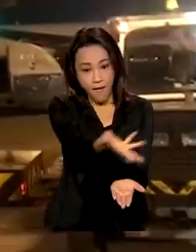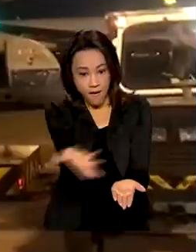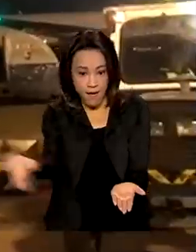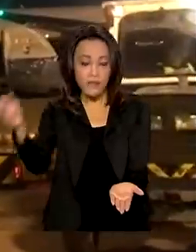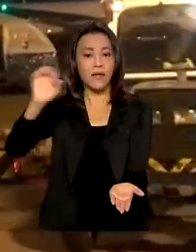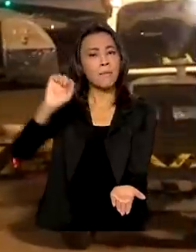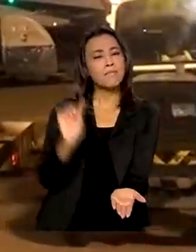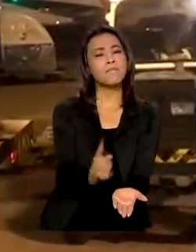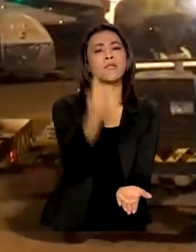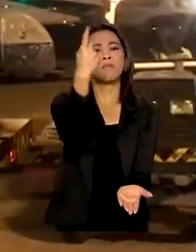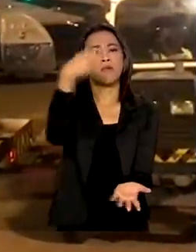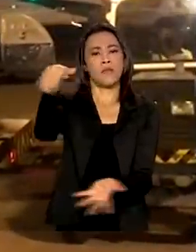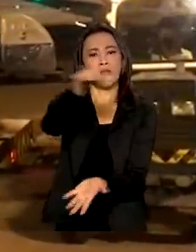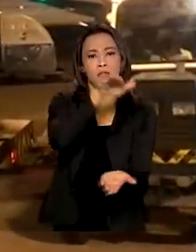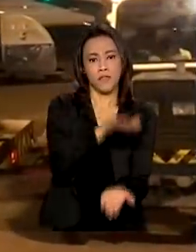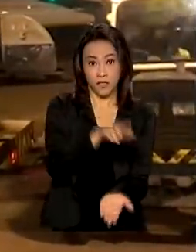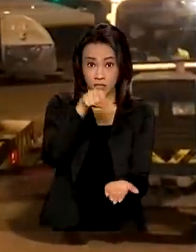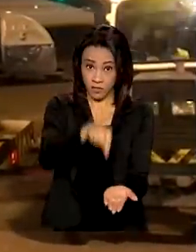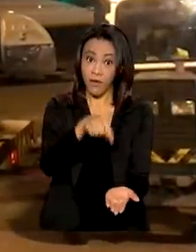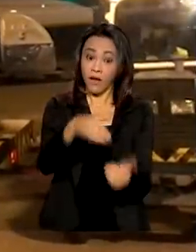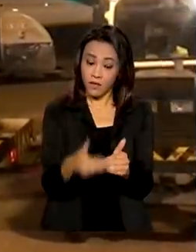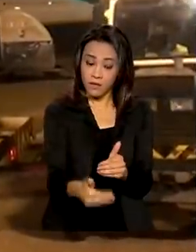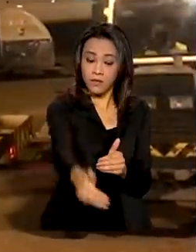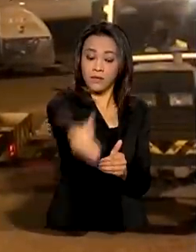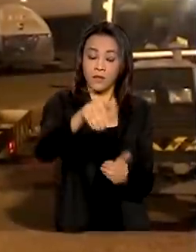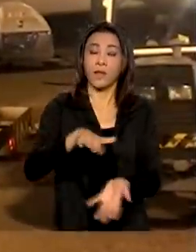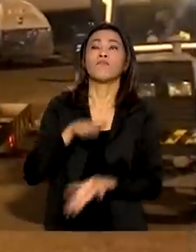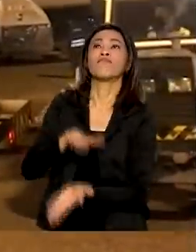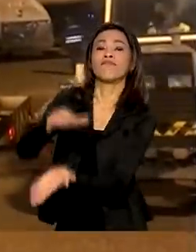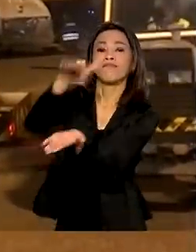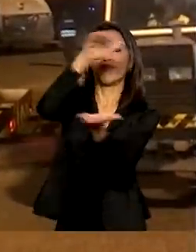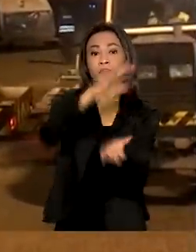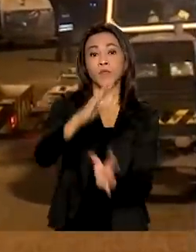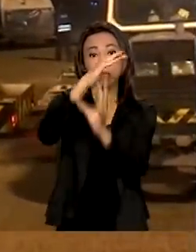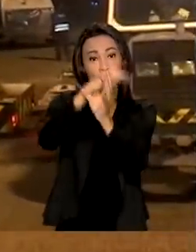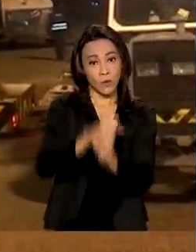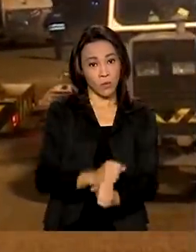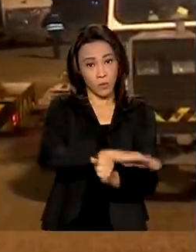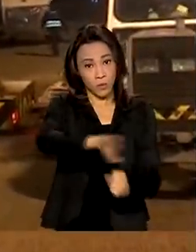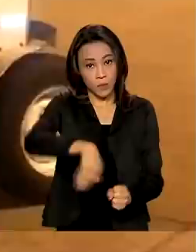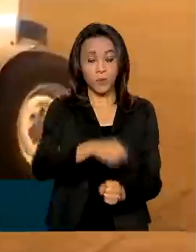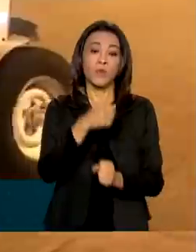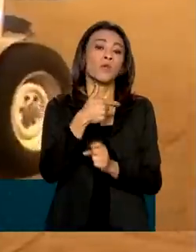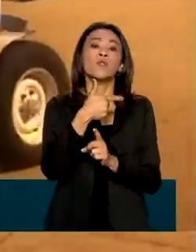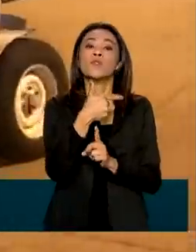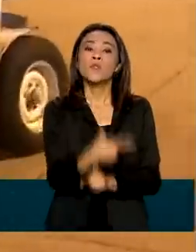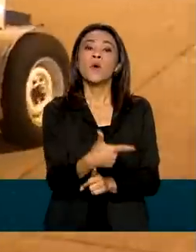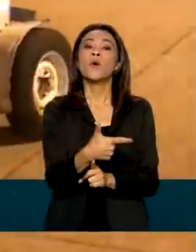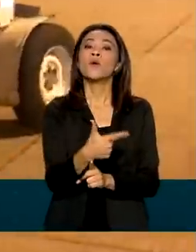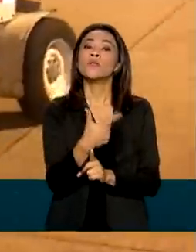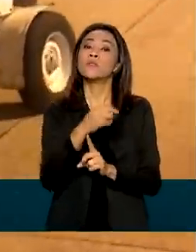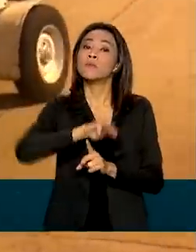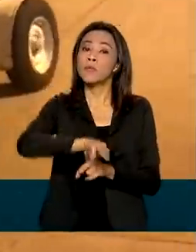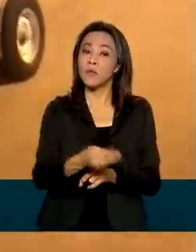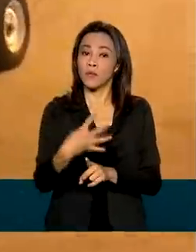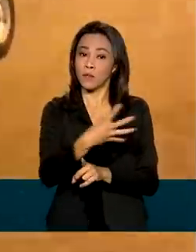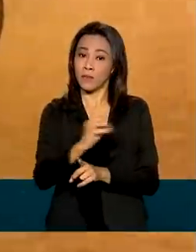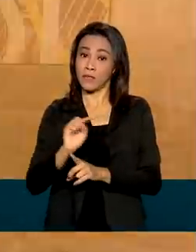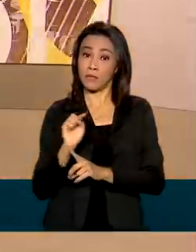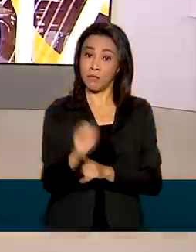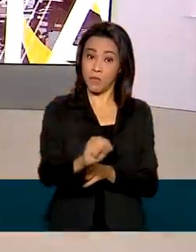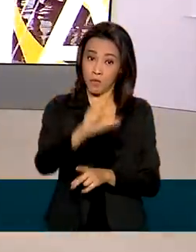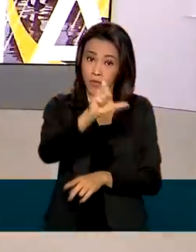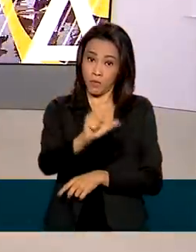remessas que vão ser entregues ainda esta semana e que somam 2 milhões e 400 mil doses de imunizantes.